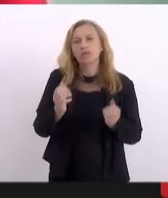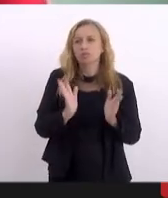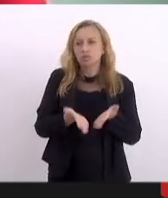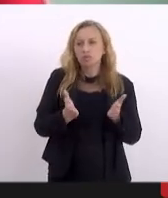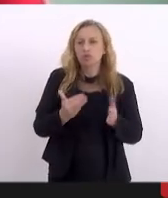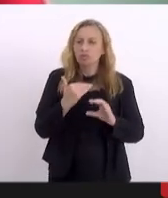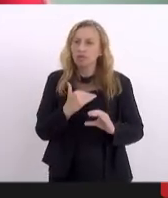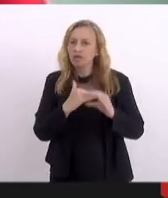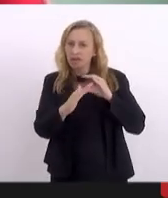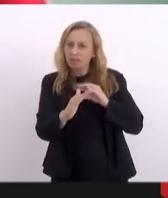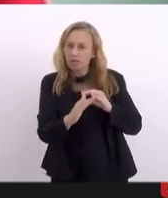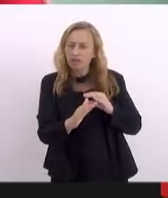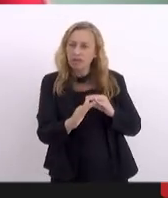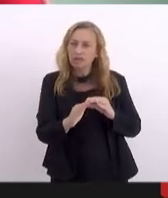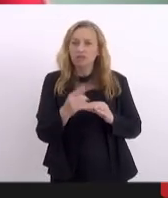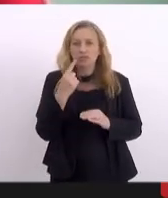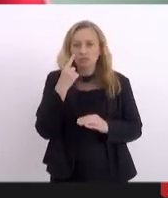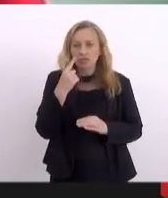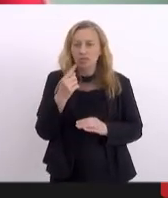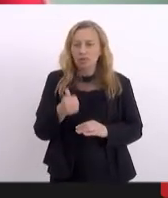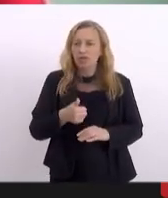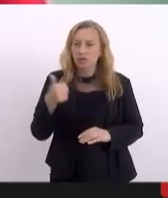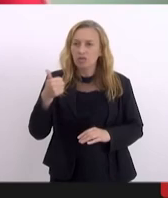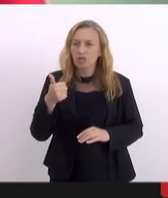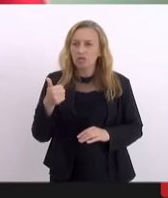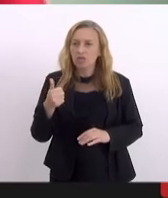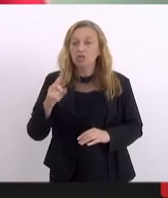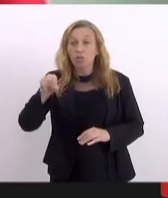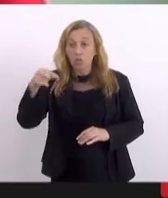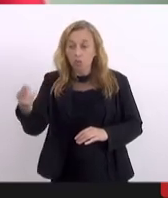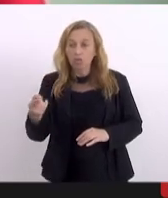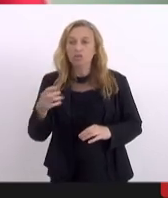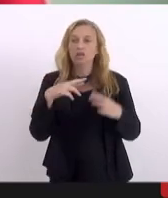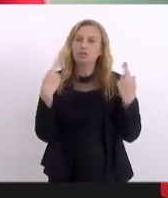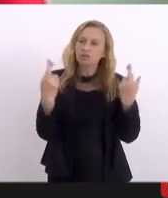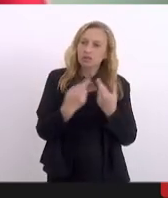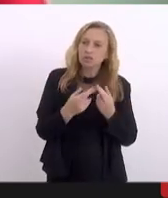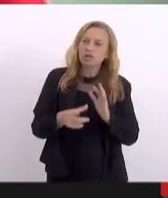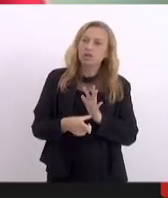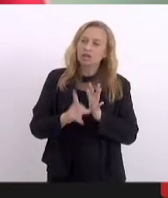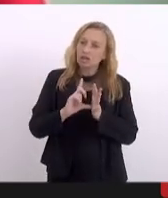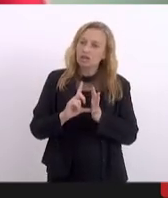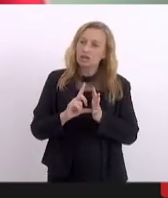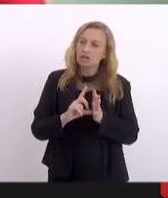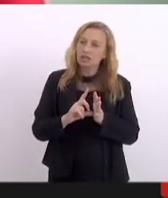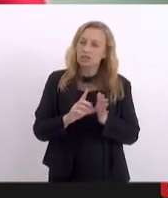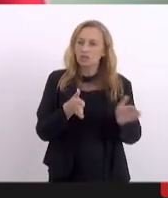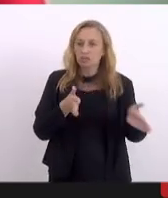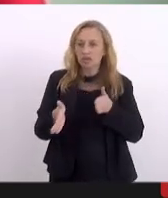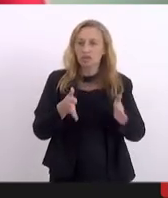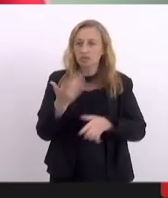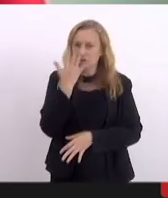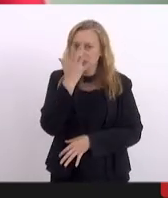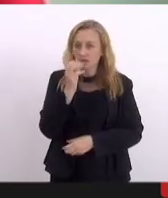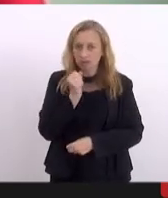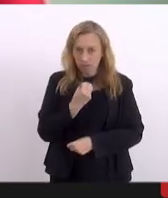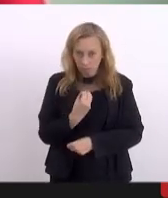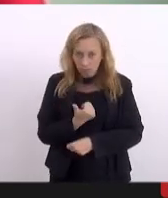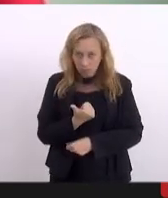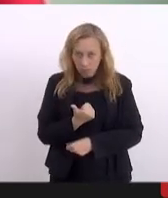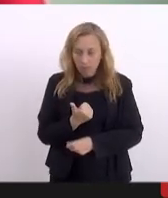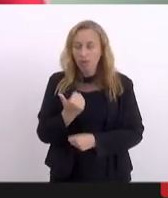encaminhar e vamos tentar construir pelo menos uma outra reunião antes do período do carnaval. Está bem?